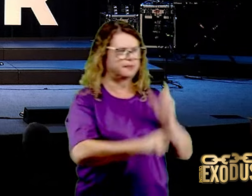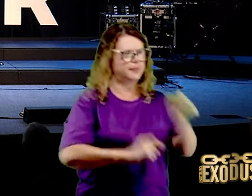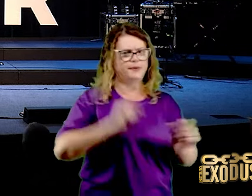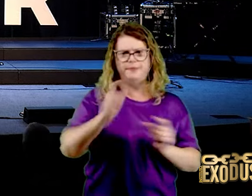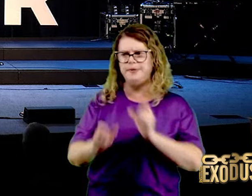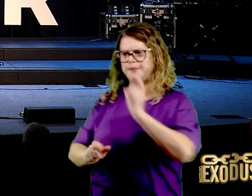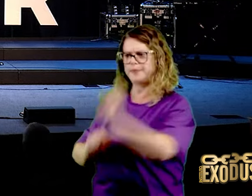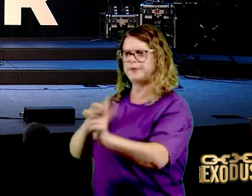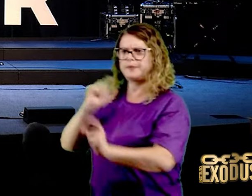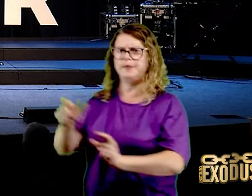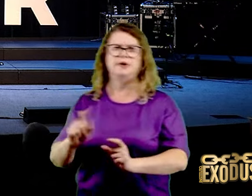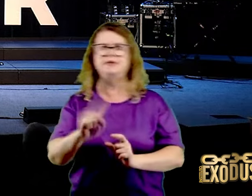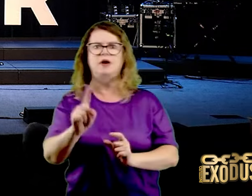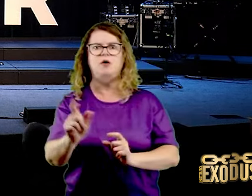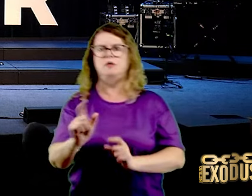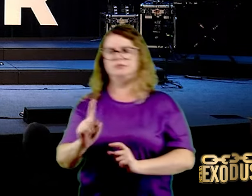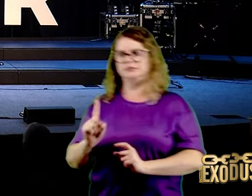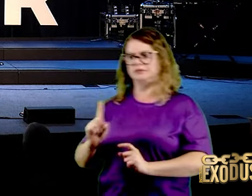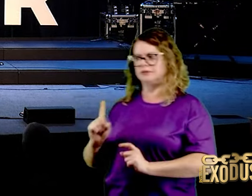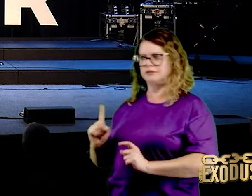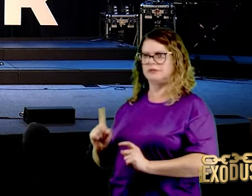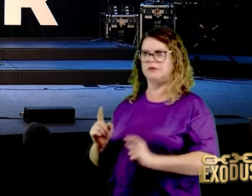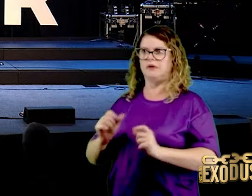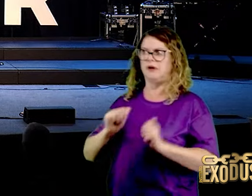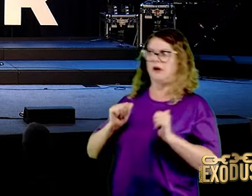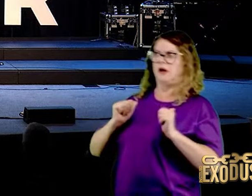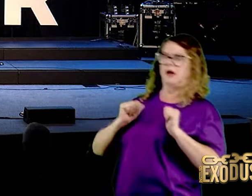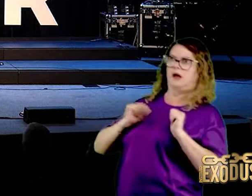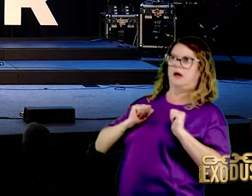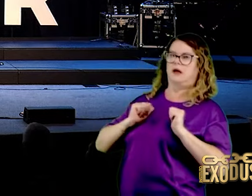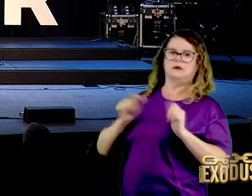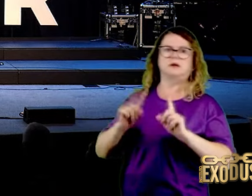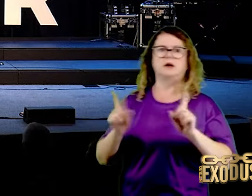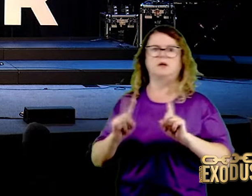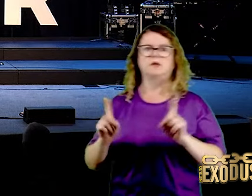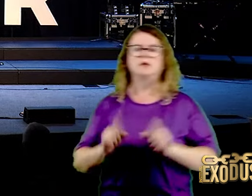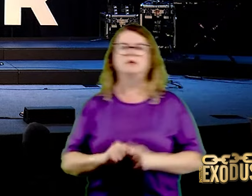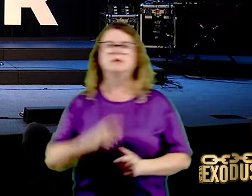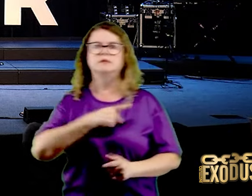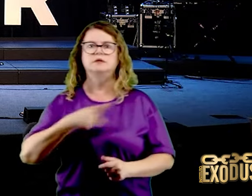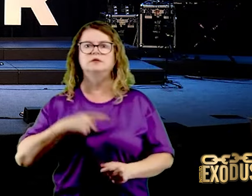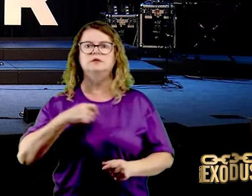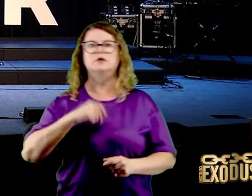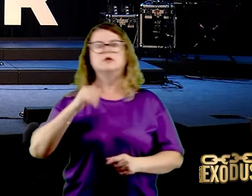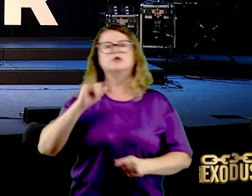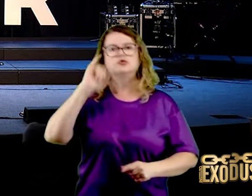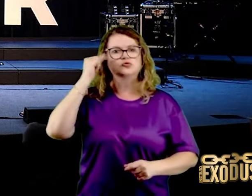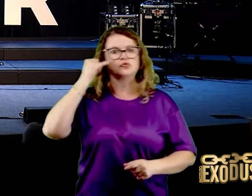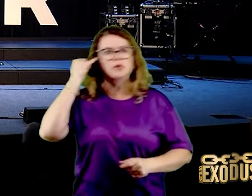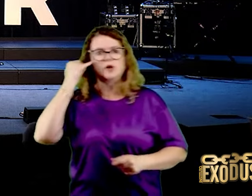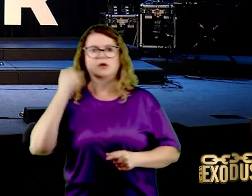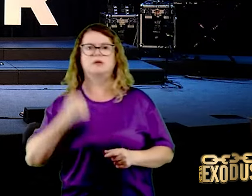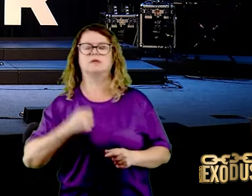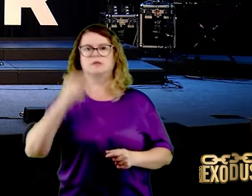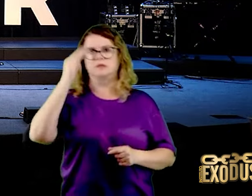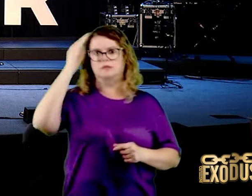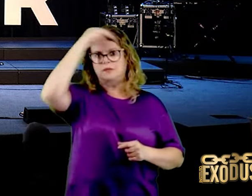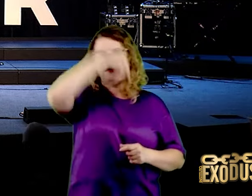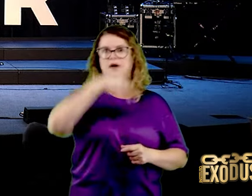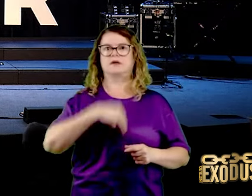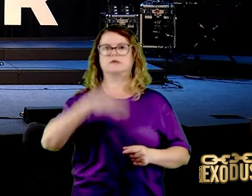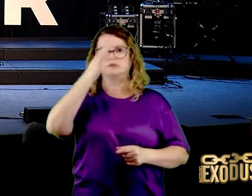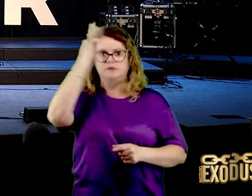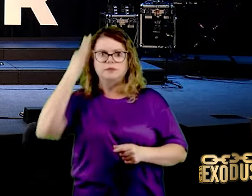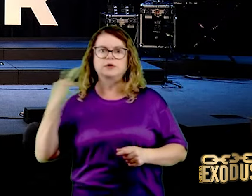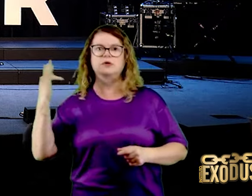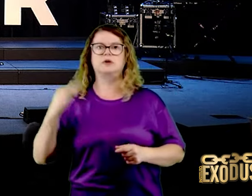a gente aprendeu, nós tivemos a mesma escola. Pastor João, pastor Marco, pastora Fabíola, pastor Getúlio, e